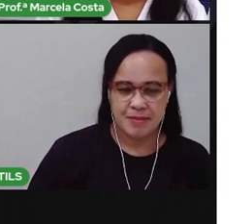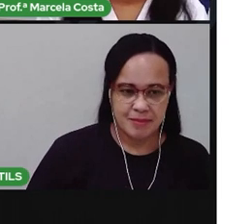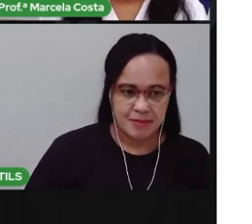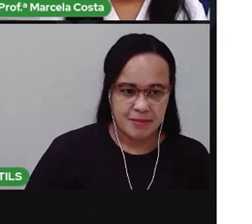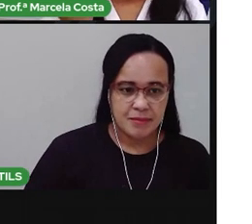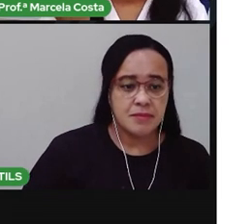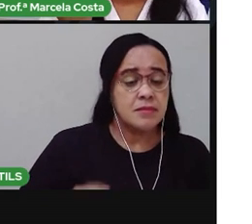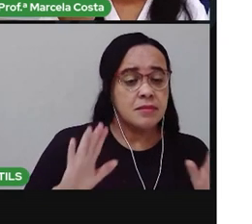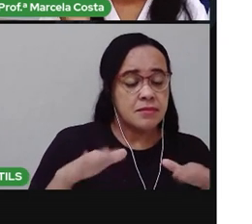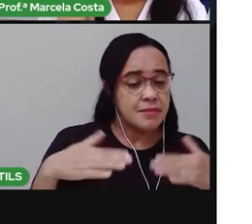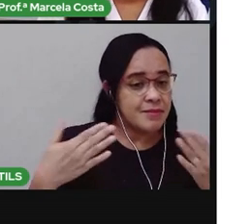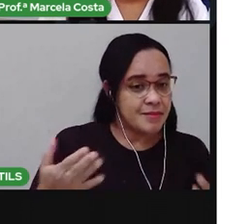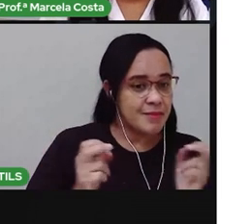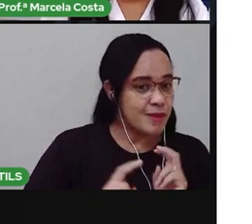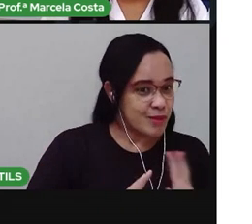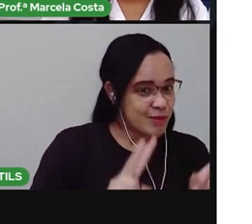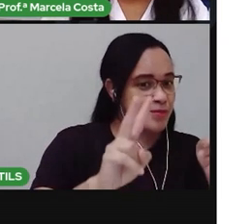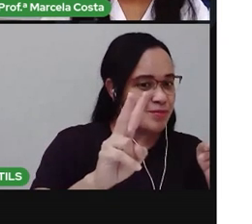Então, vamos lá!